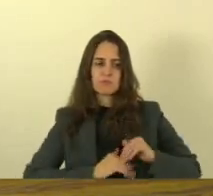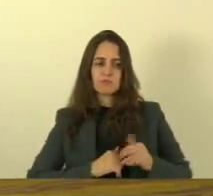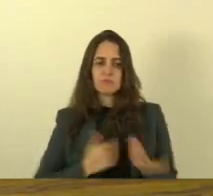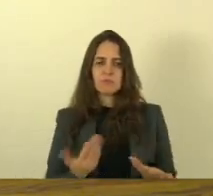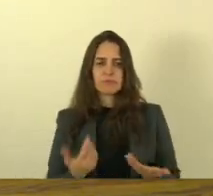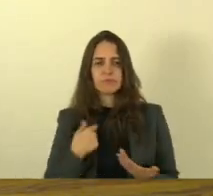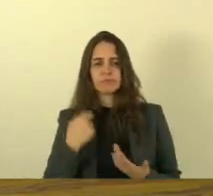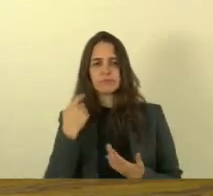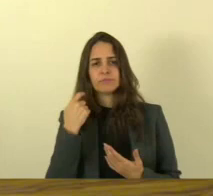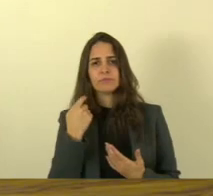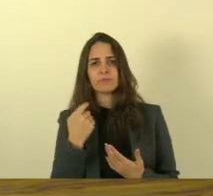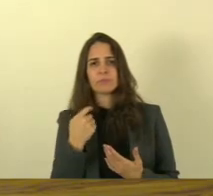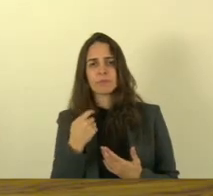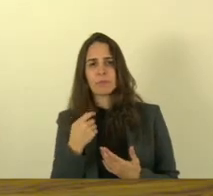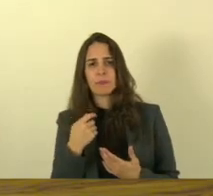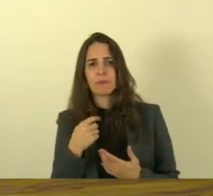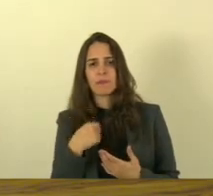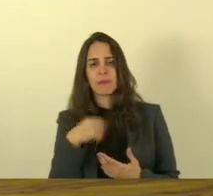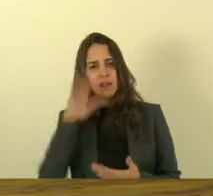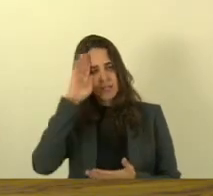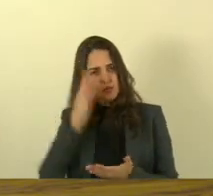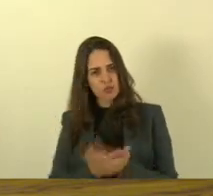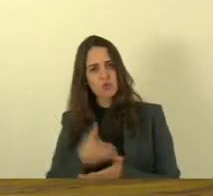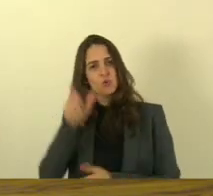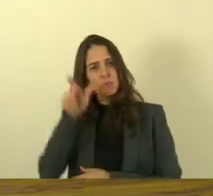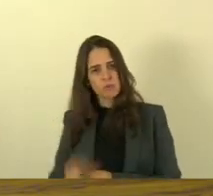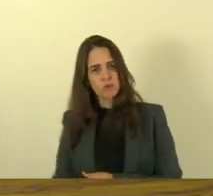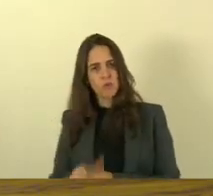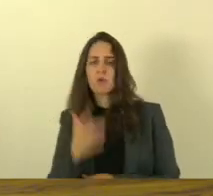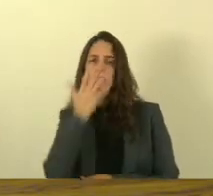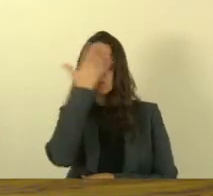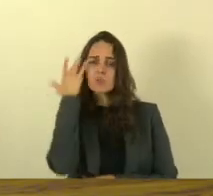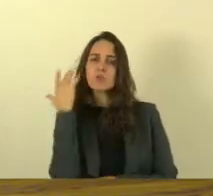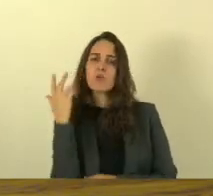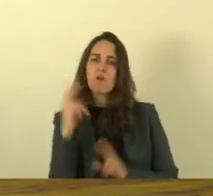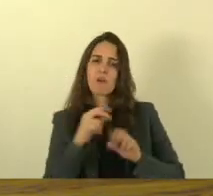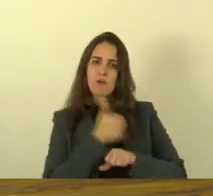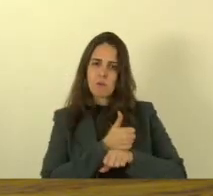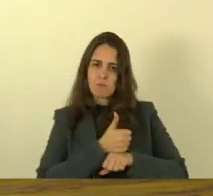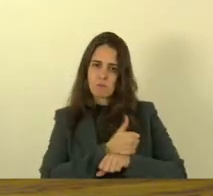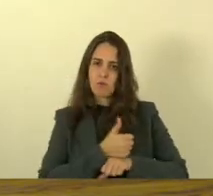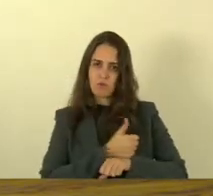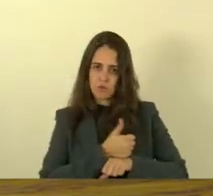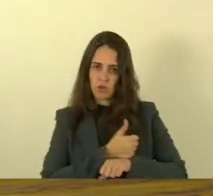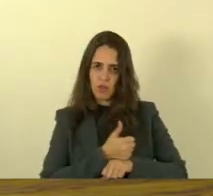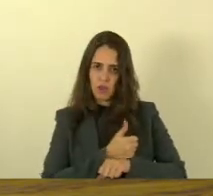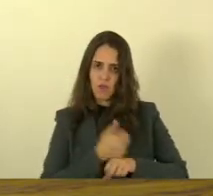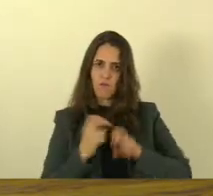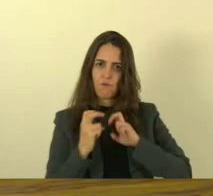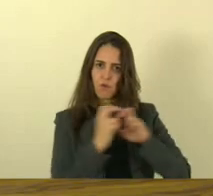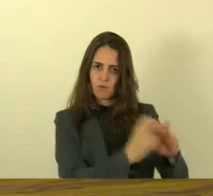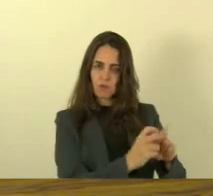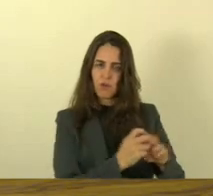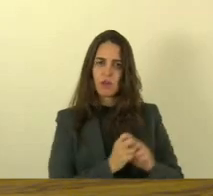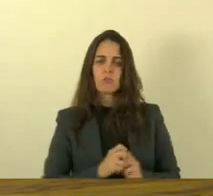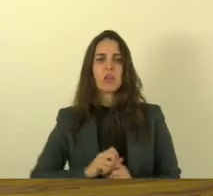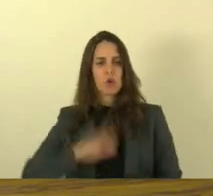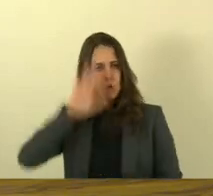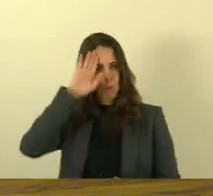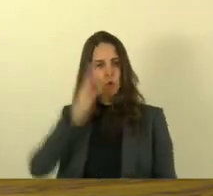deixar acreditar na palavra porque os ferroviários são assim é aquele povo da época do fio do bigode